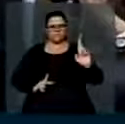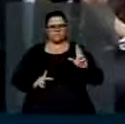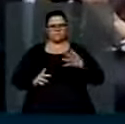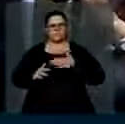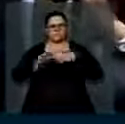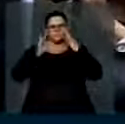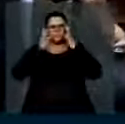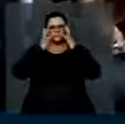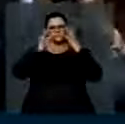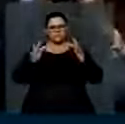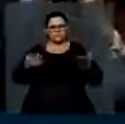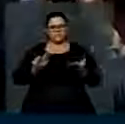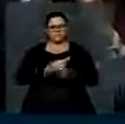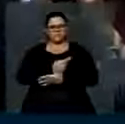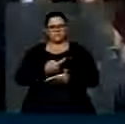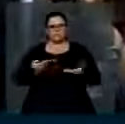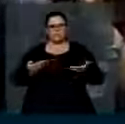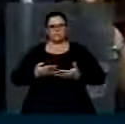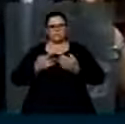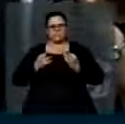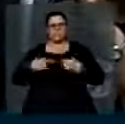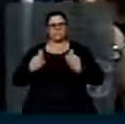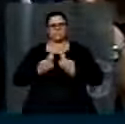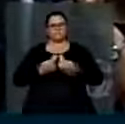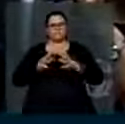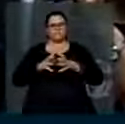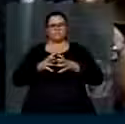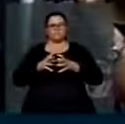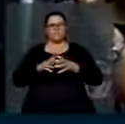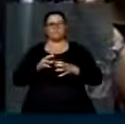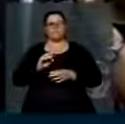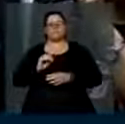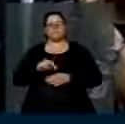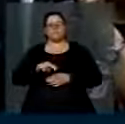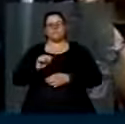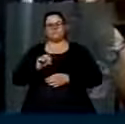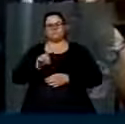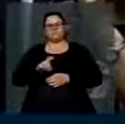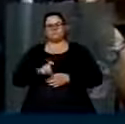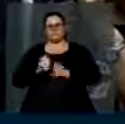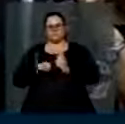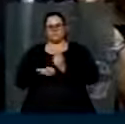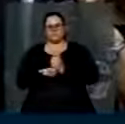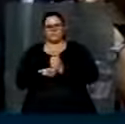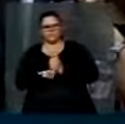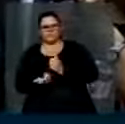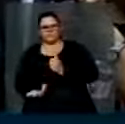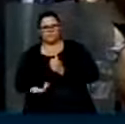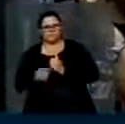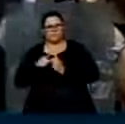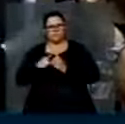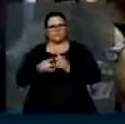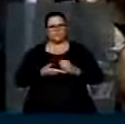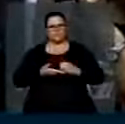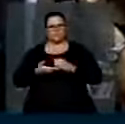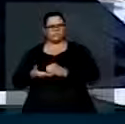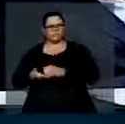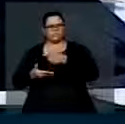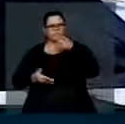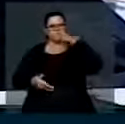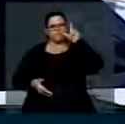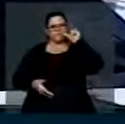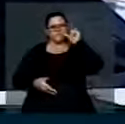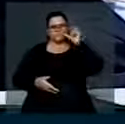testemunho que hoje me reuni com toda a diretoria do Conax que agradeceu mais uma vez o atendimento de Vossa Excelência no dia de ontem a posição